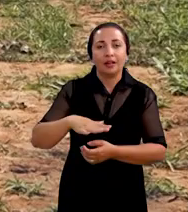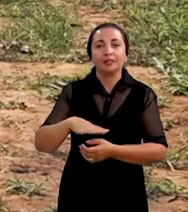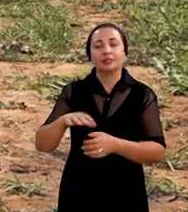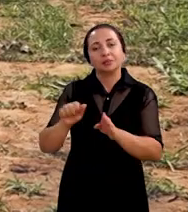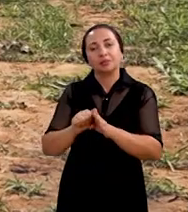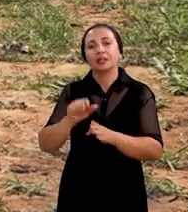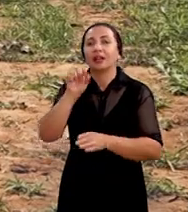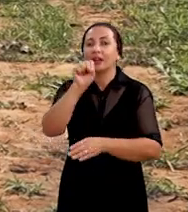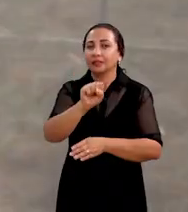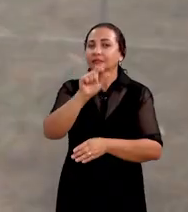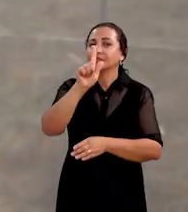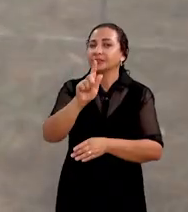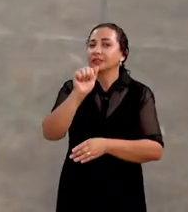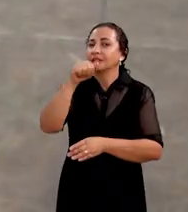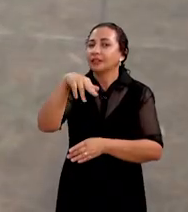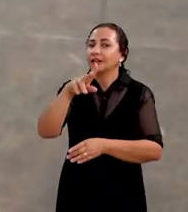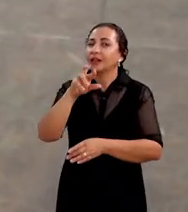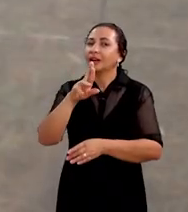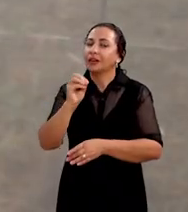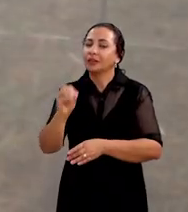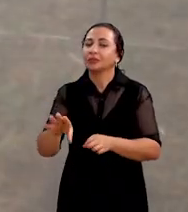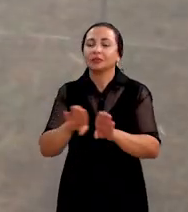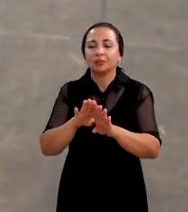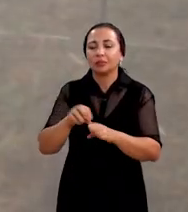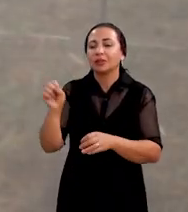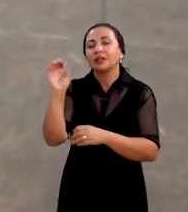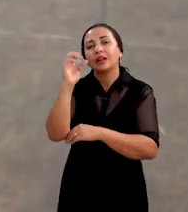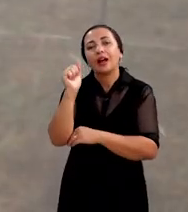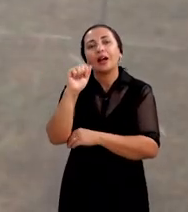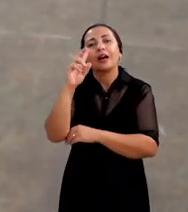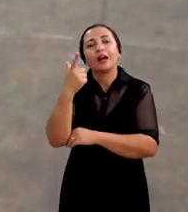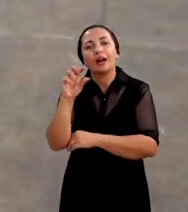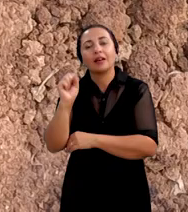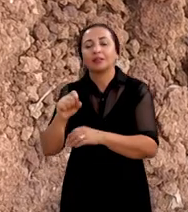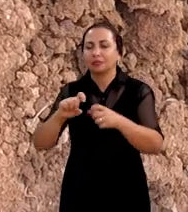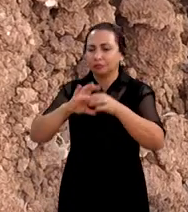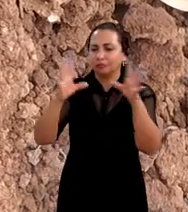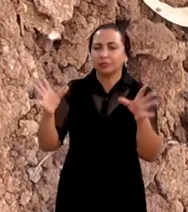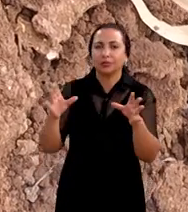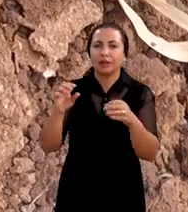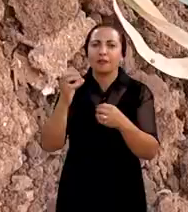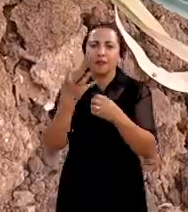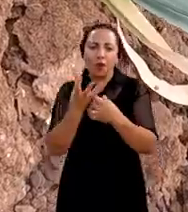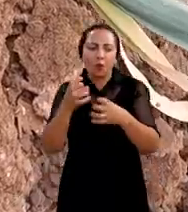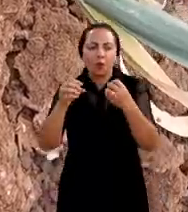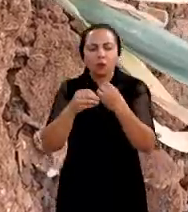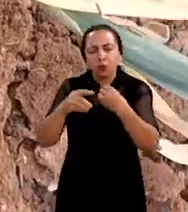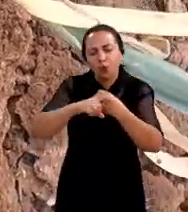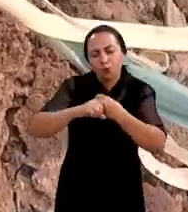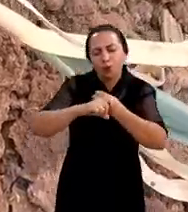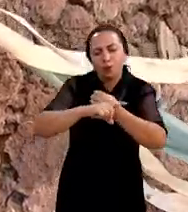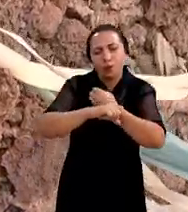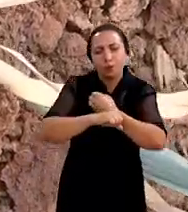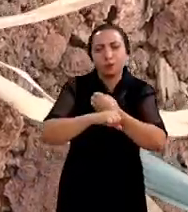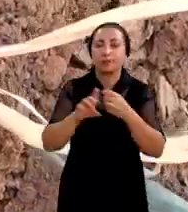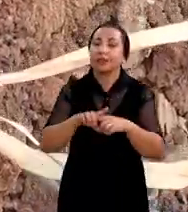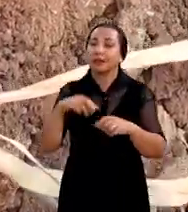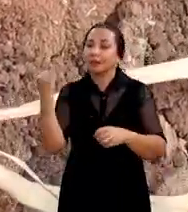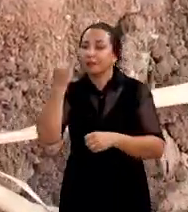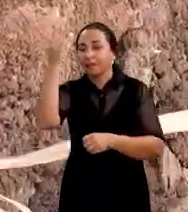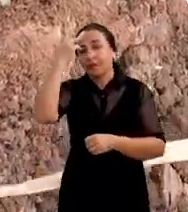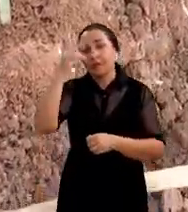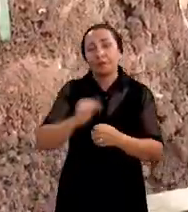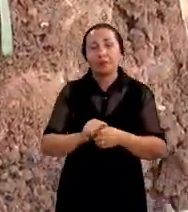foi apresentado esse espaço para a produção de sementes de alho livres de fungos o pesquisador explica que esse setor é